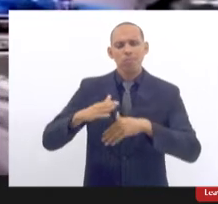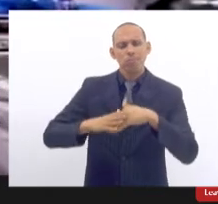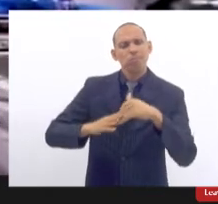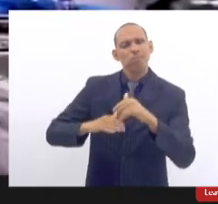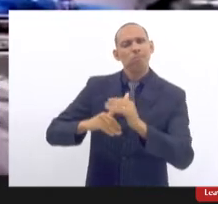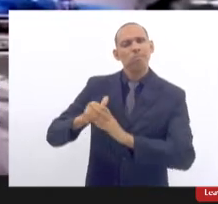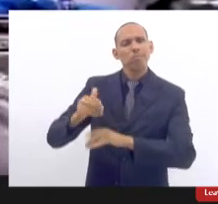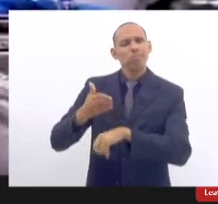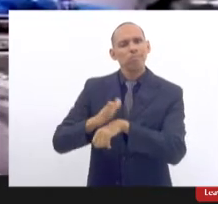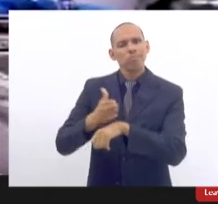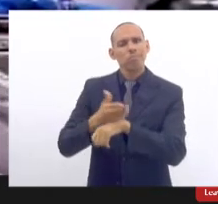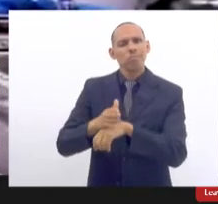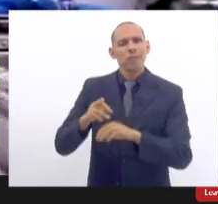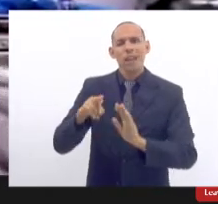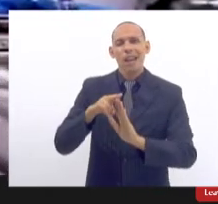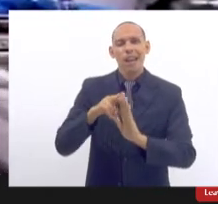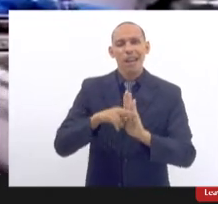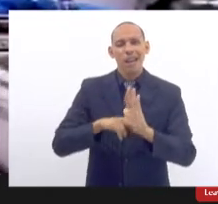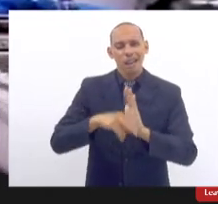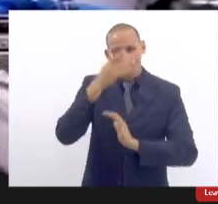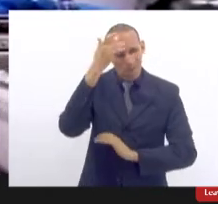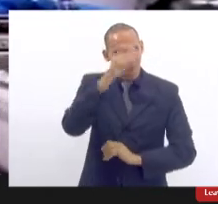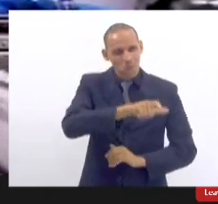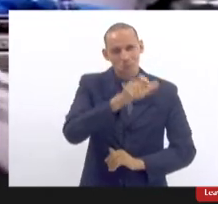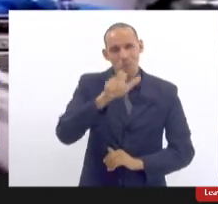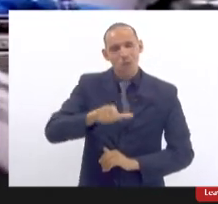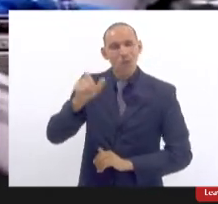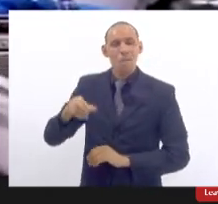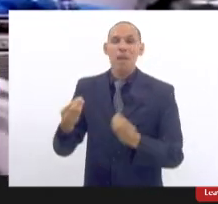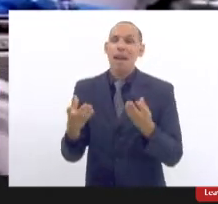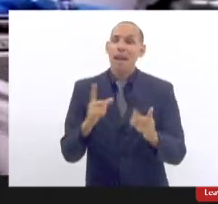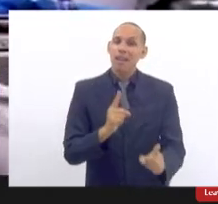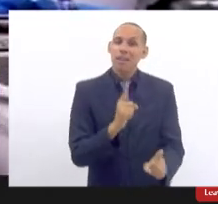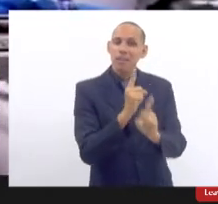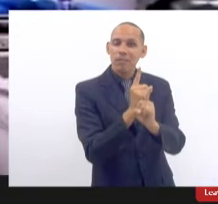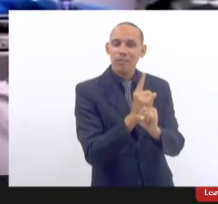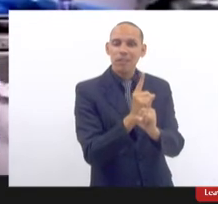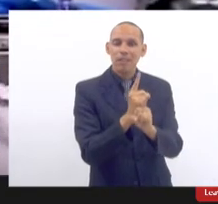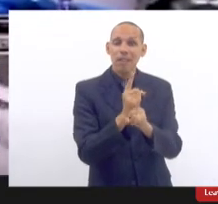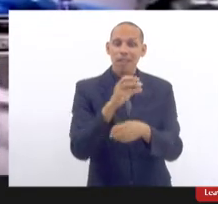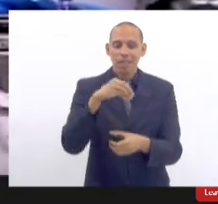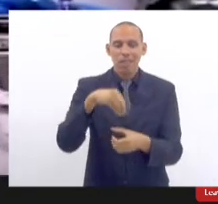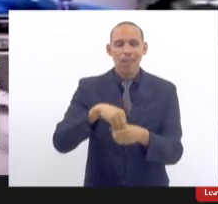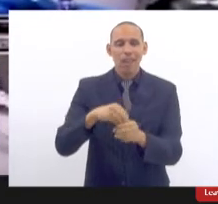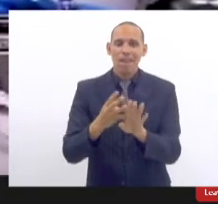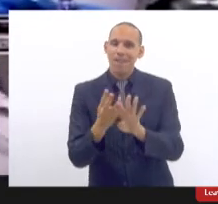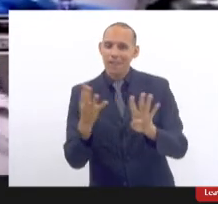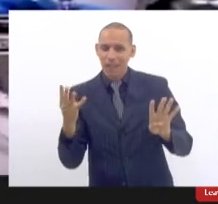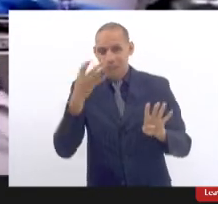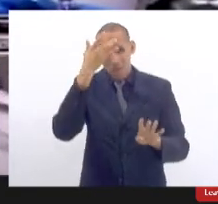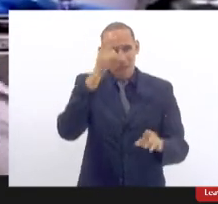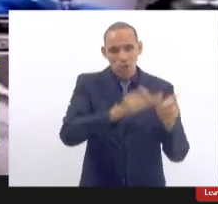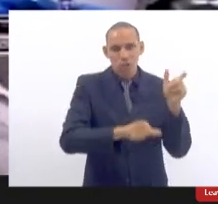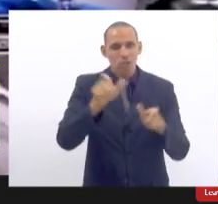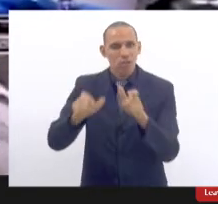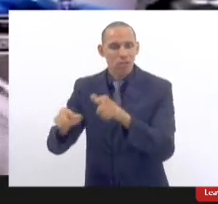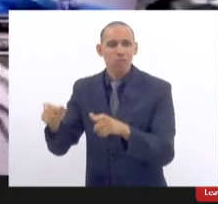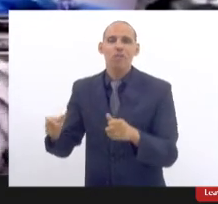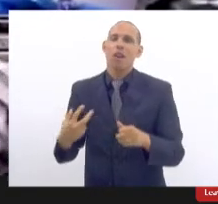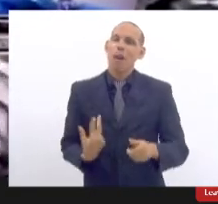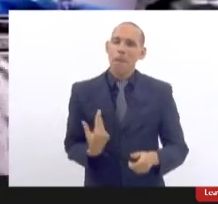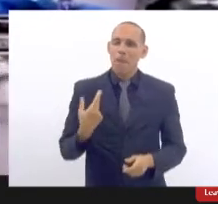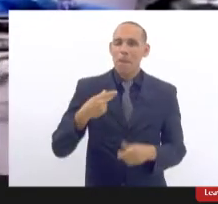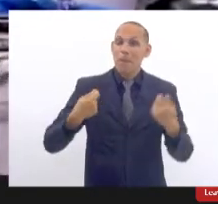todos os nossos reguladores para que eles identifiquem dentro daquela fila de pessoas que precisam de uma